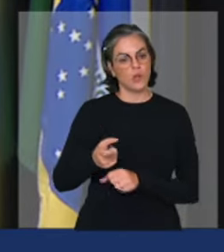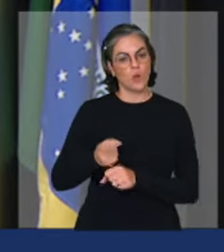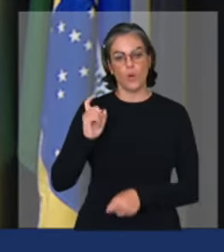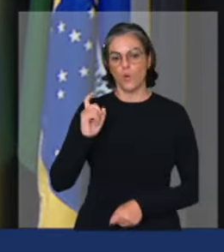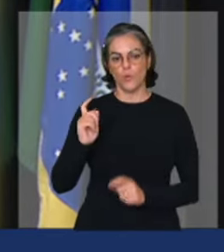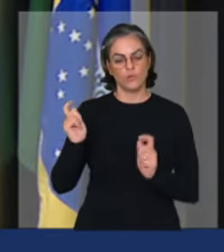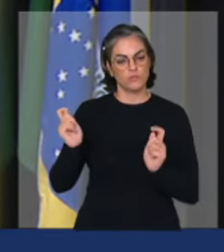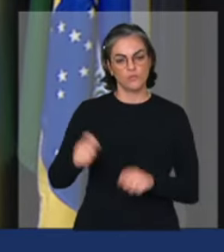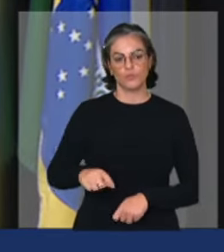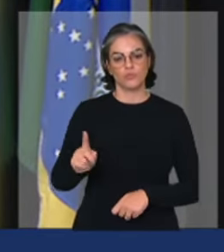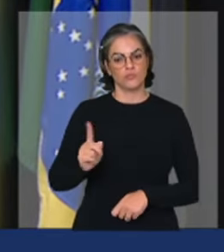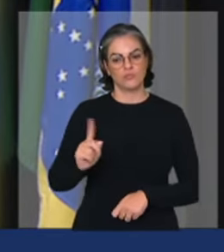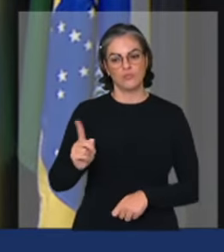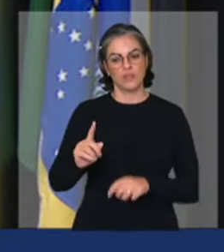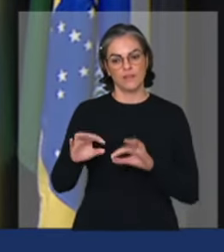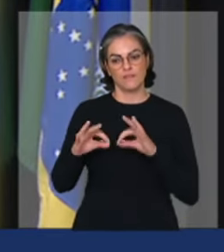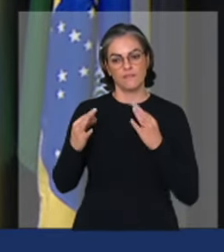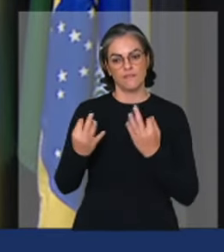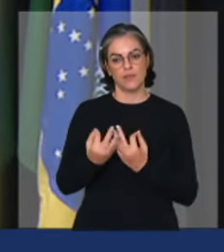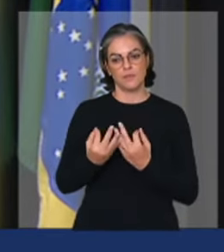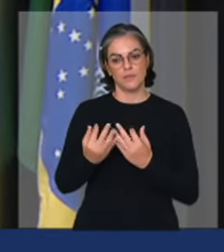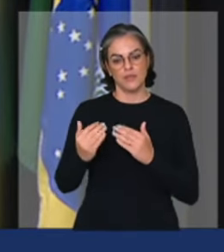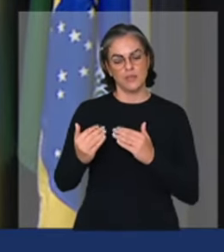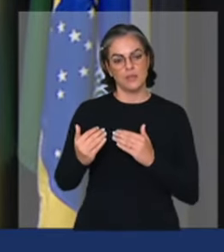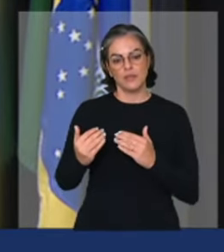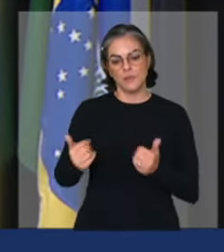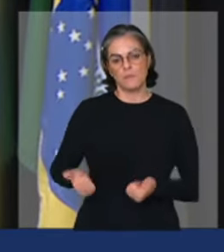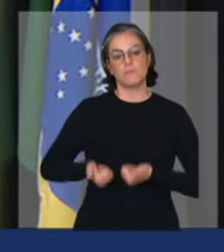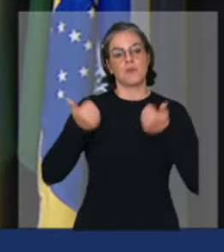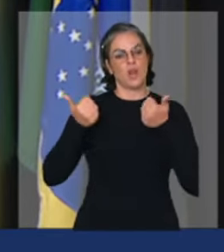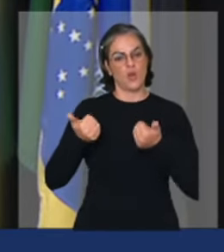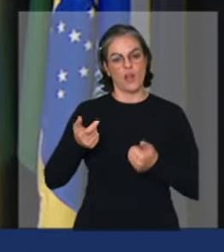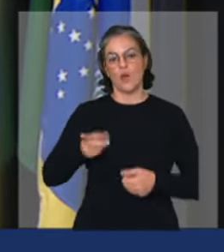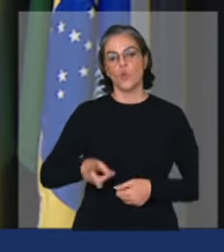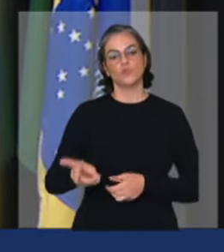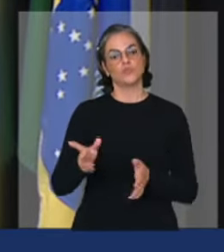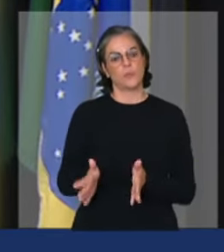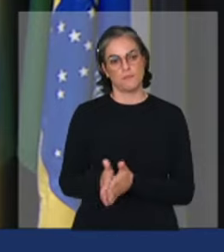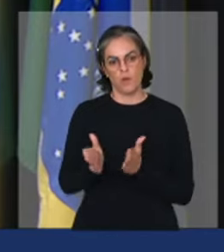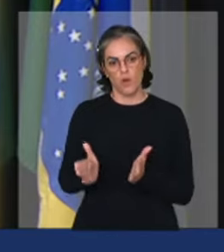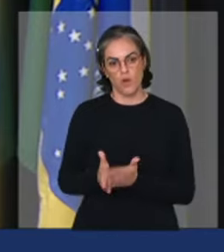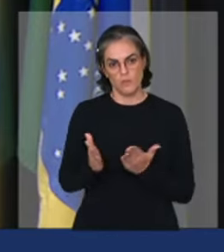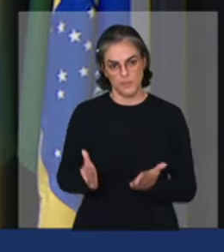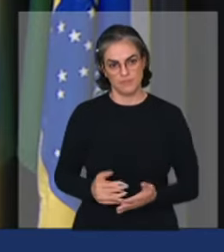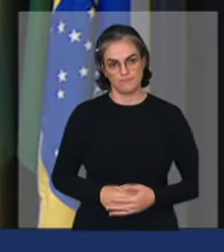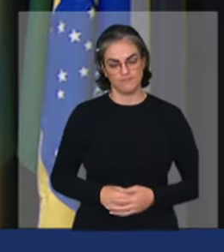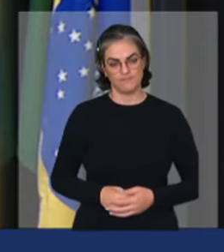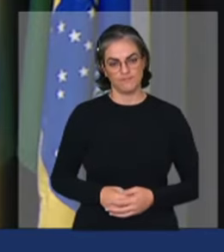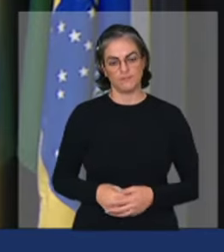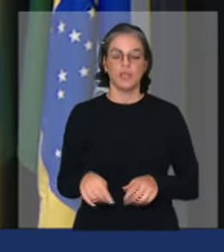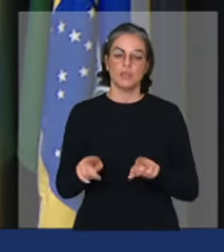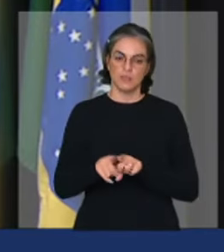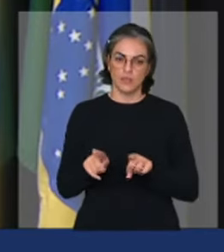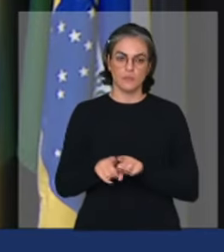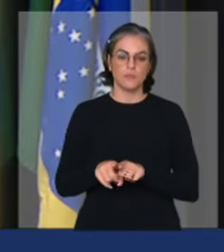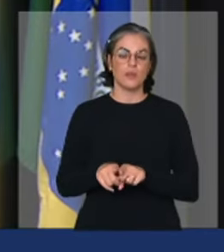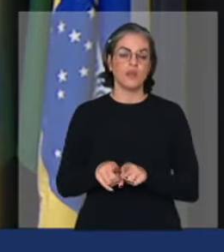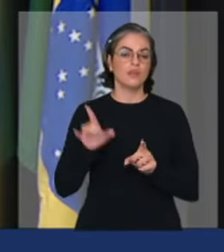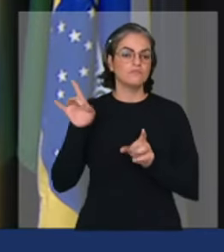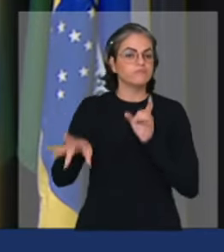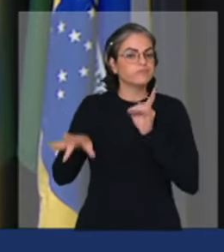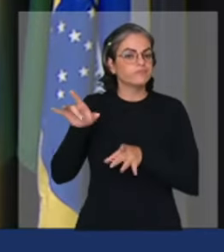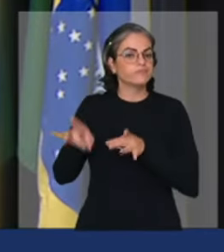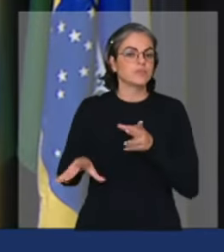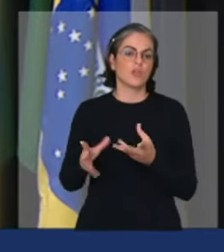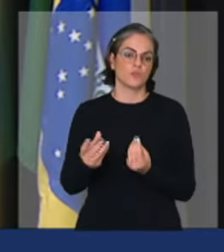levar a mão de obra familiar acima da linha da pobreza outro desafio que esses agricultores encontram é o êxodo rural seus filhos